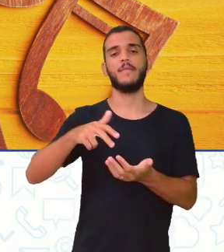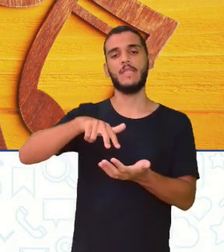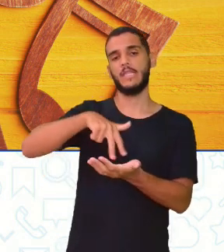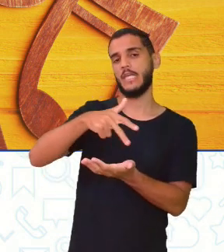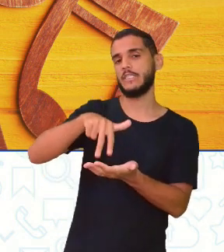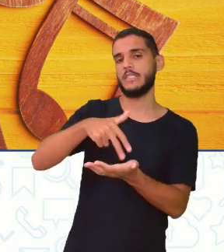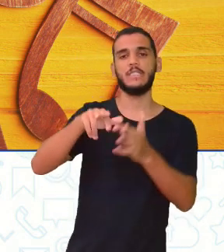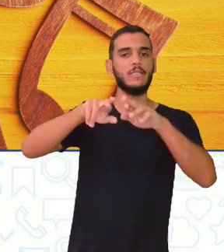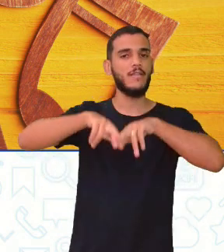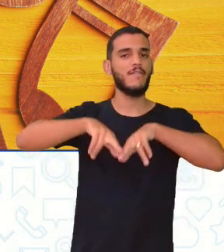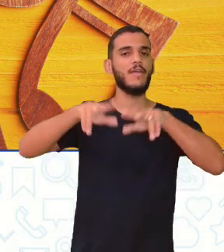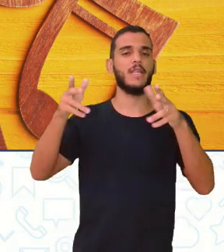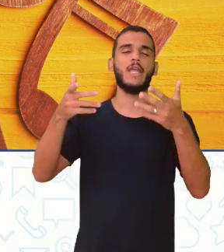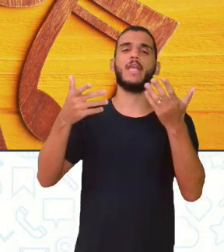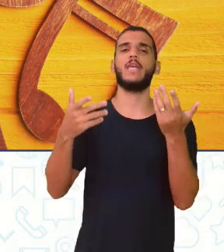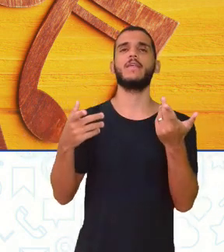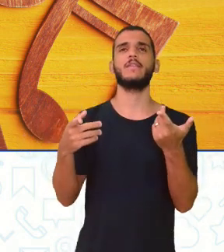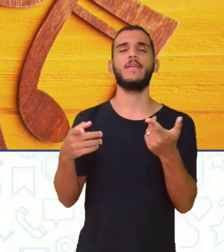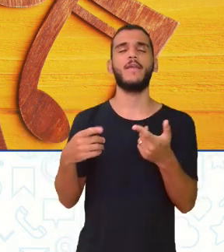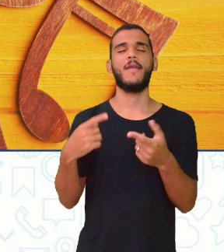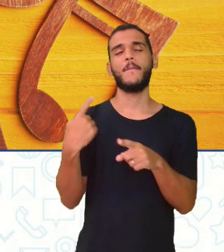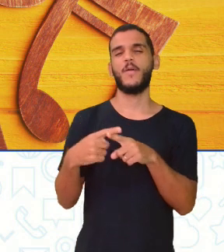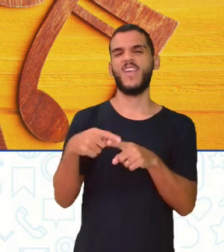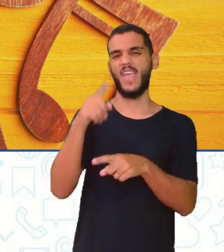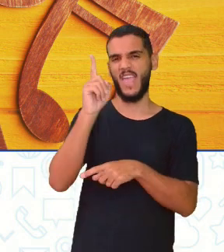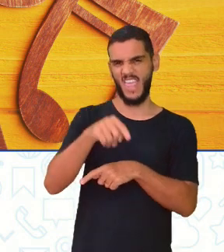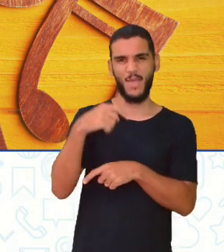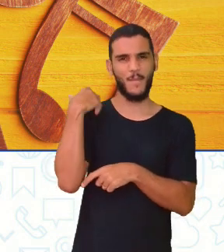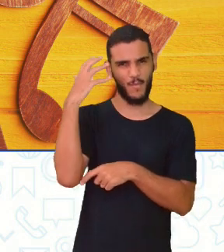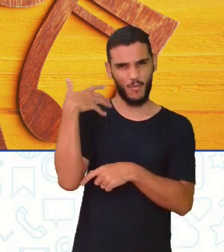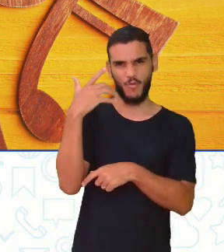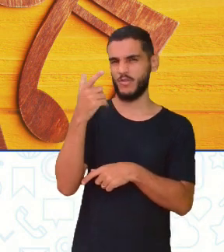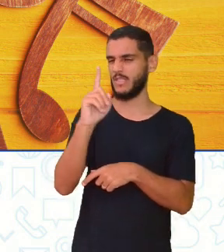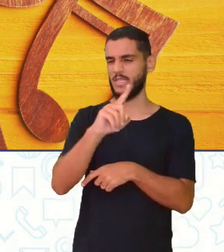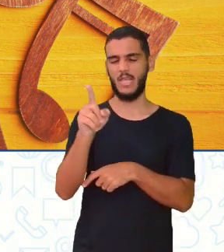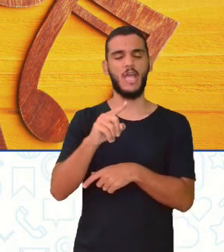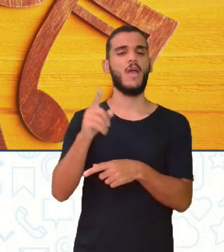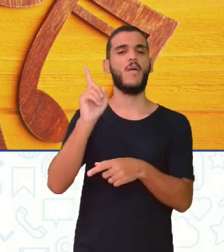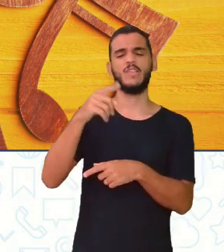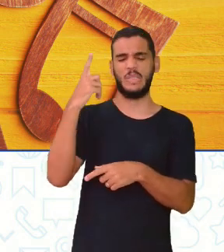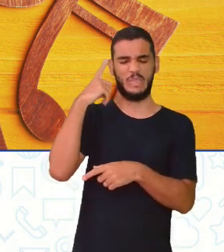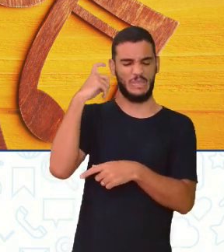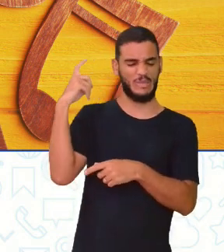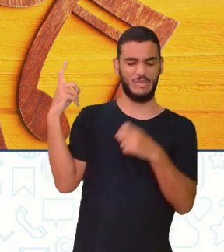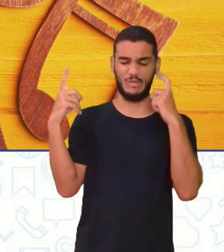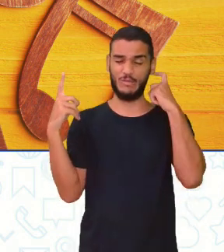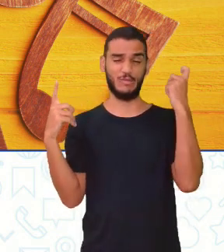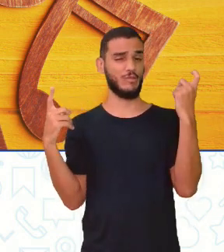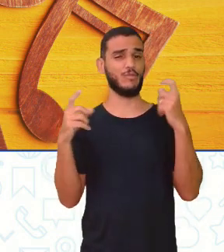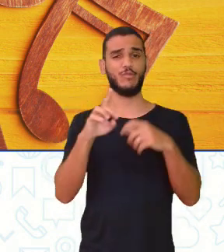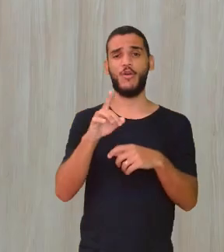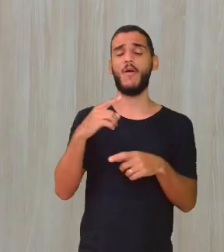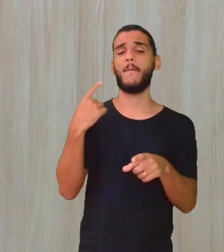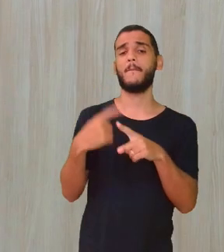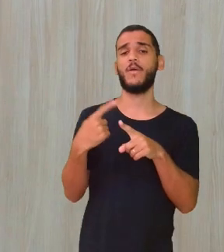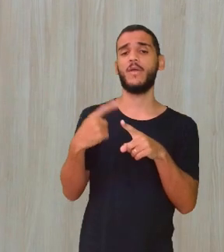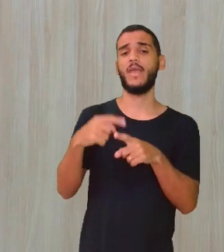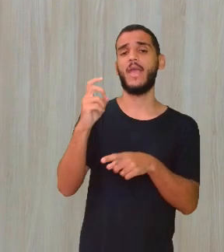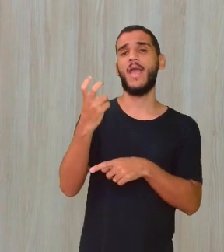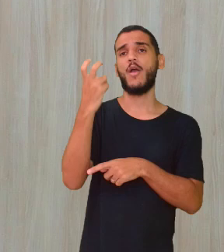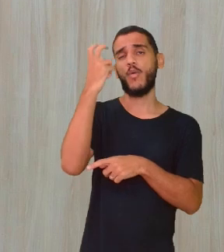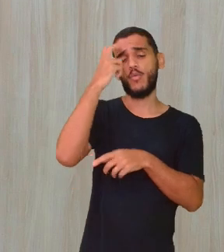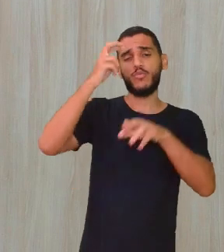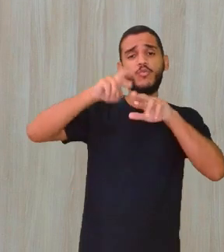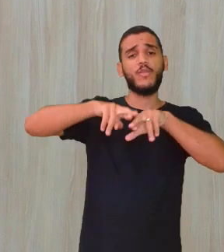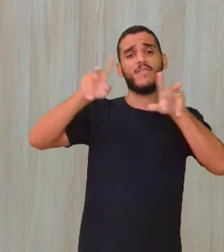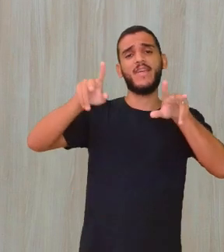de que não é música, de que é só barulho. Por quê? Porque é uma cultura bariférica. E aí, parece que